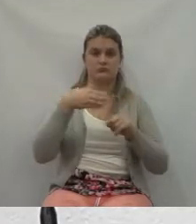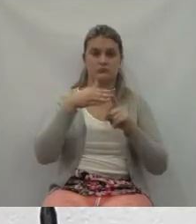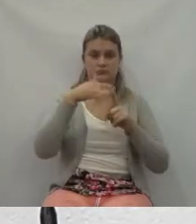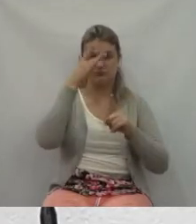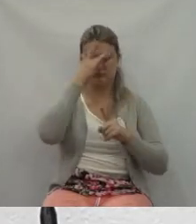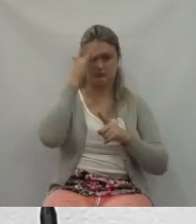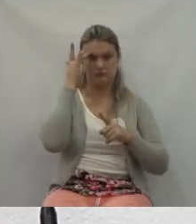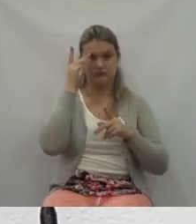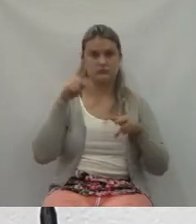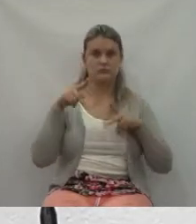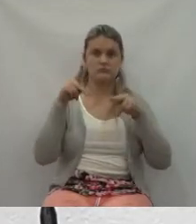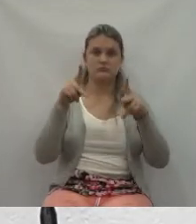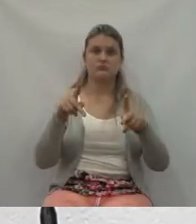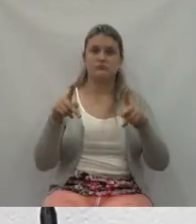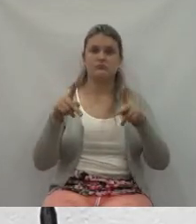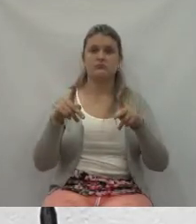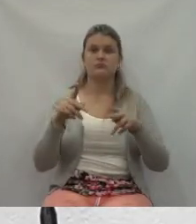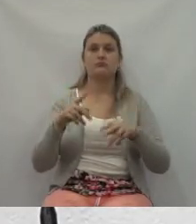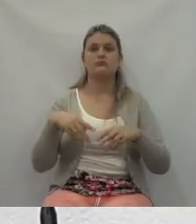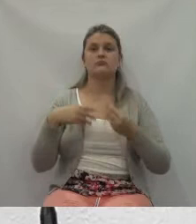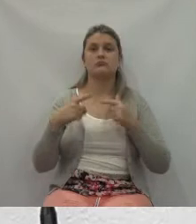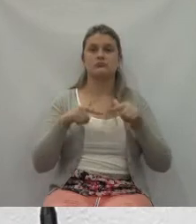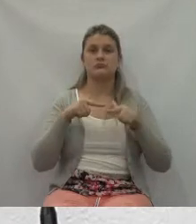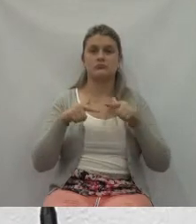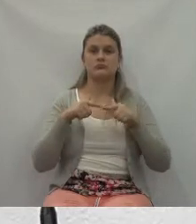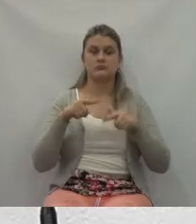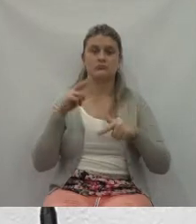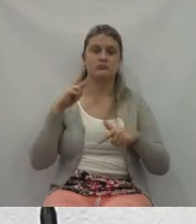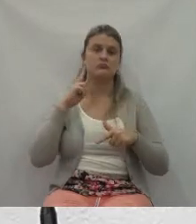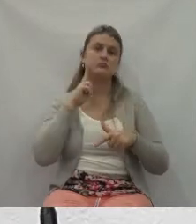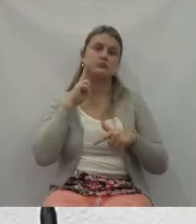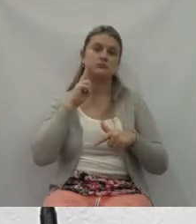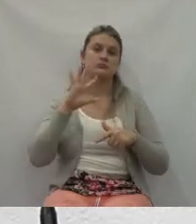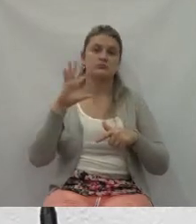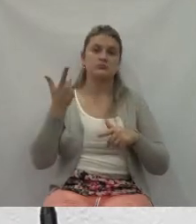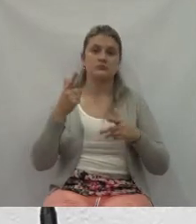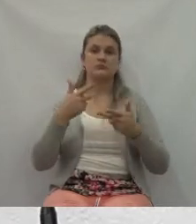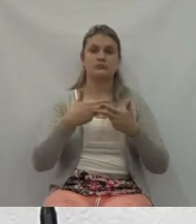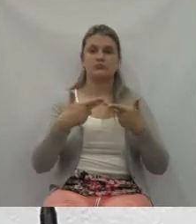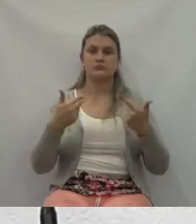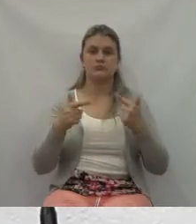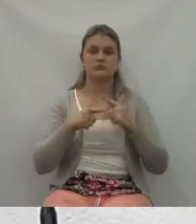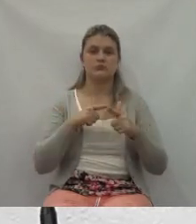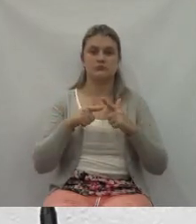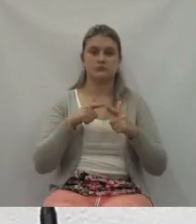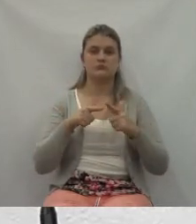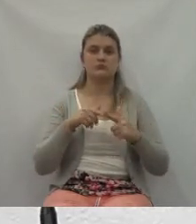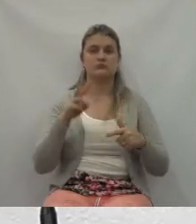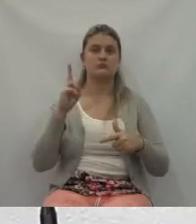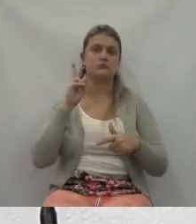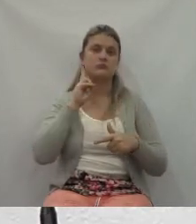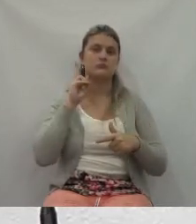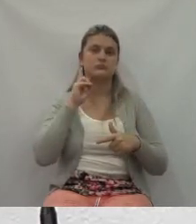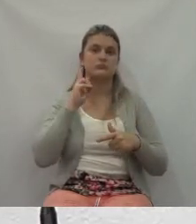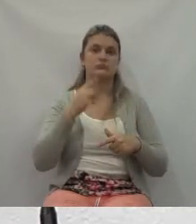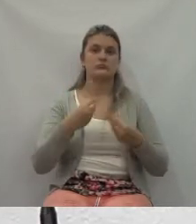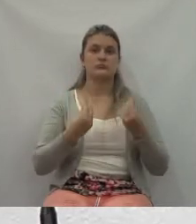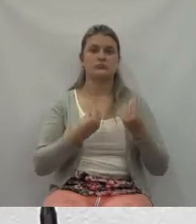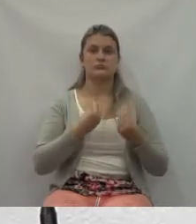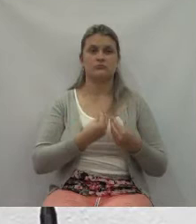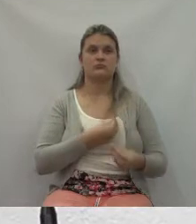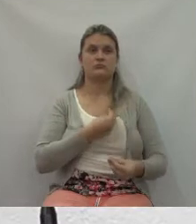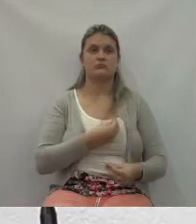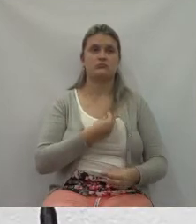atender a vítima do crime contra o patrimônio, a vítima do crime contra a vida, atender